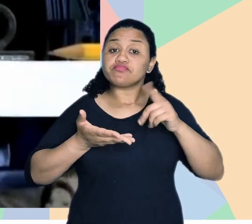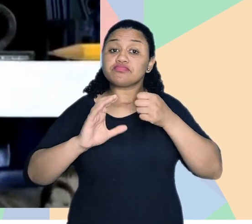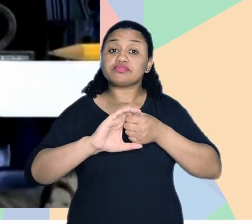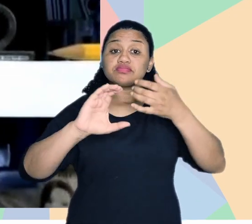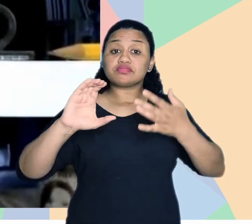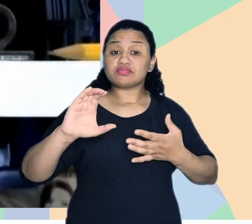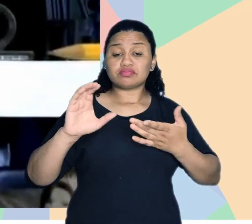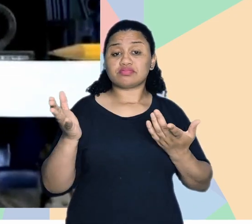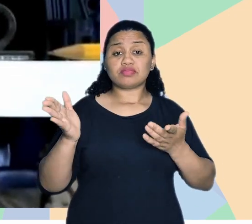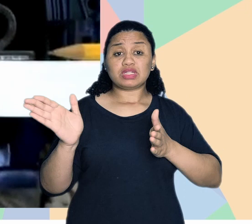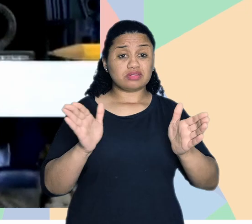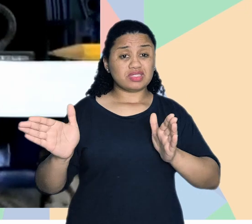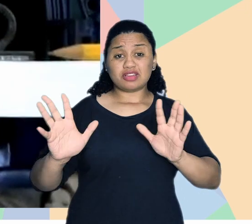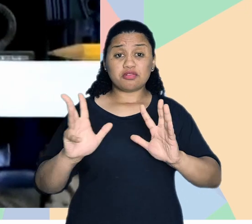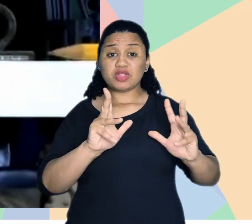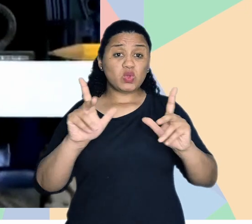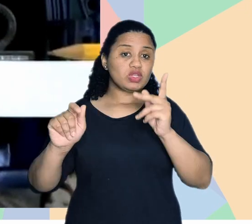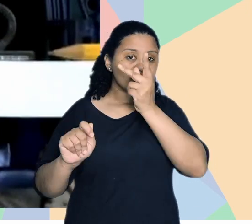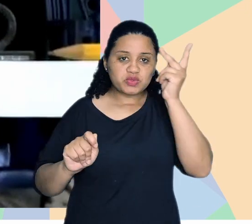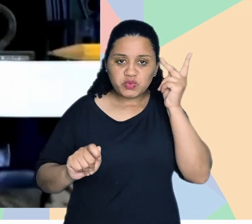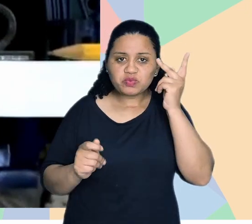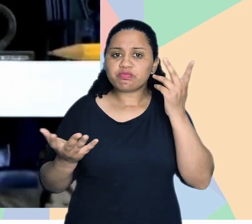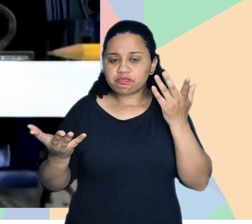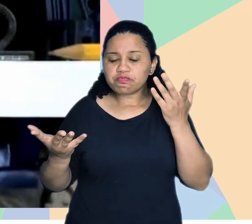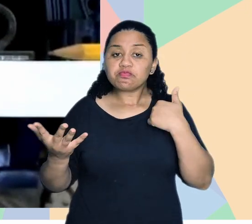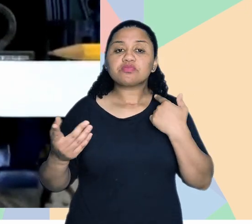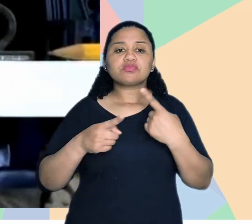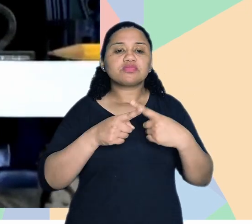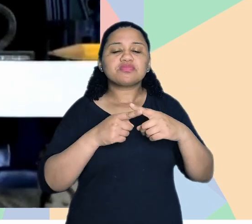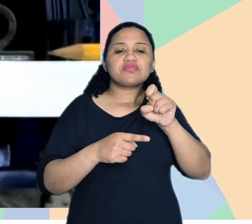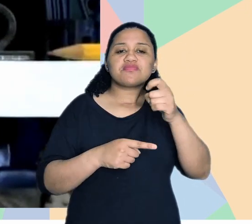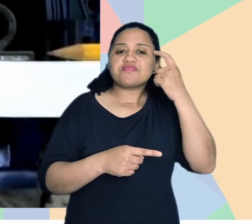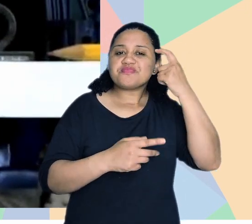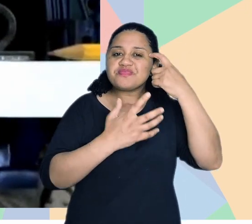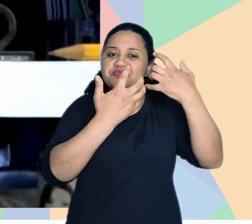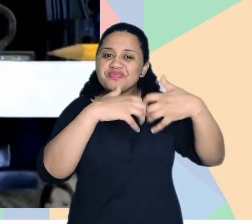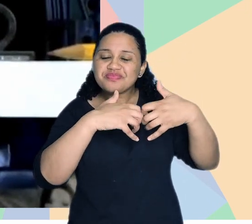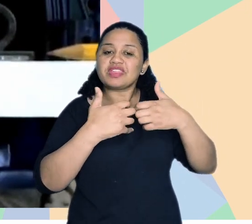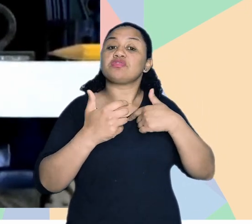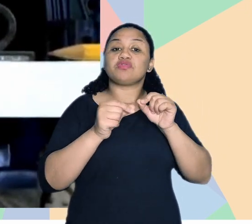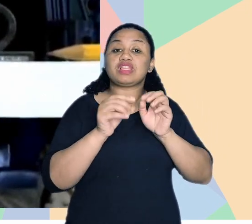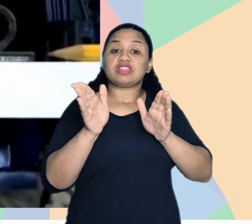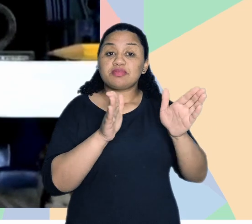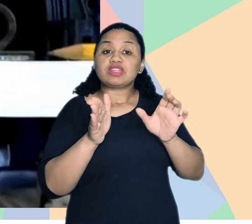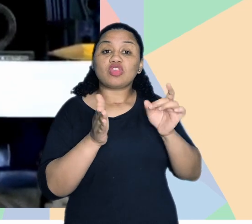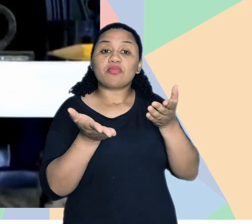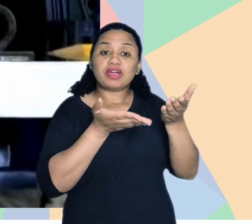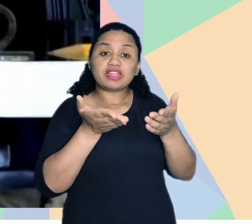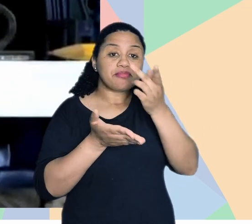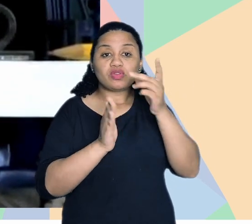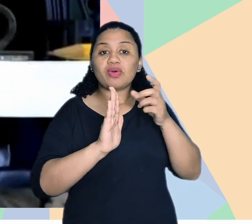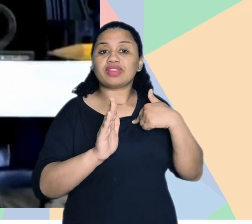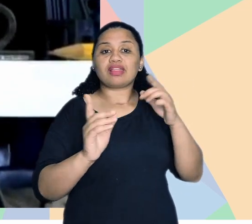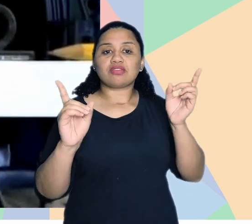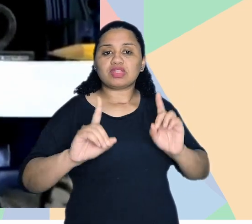característica, né? Então, a acessibilidade é para todas as pessoas. Porque, se você pensar, ah, eu vou fazer a acessibilidade só para